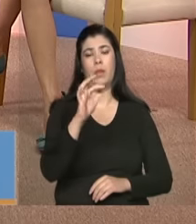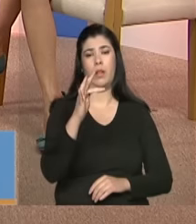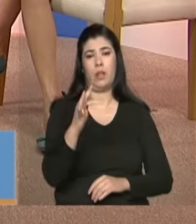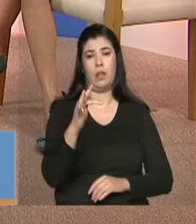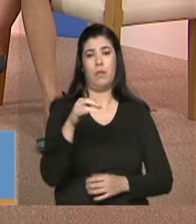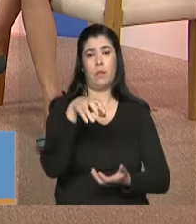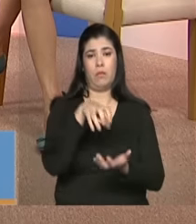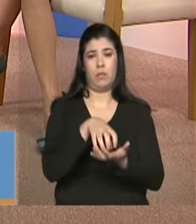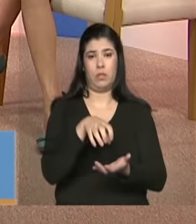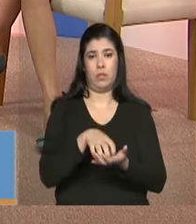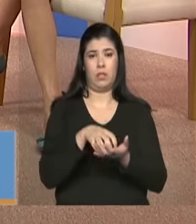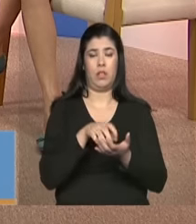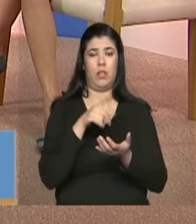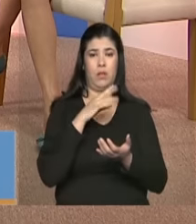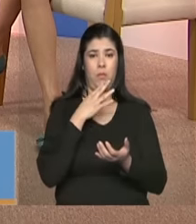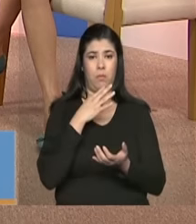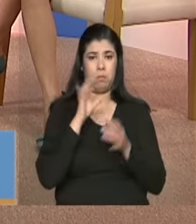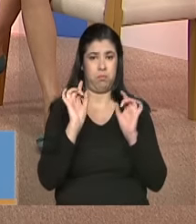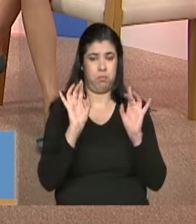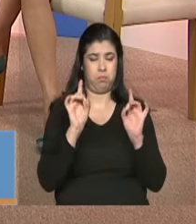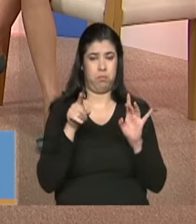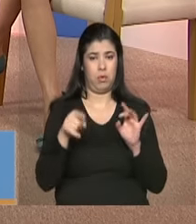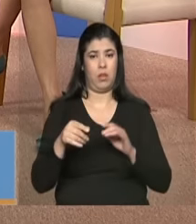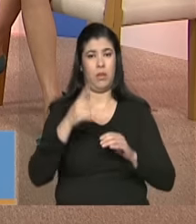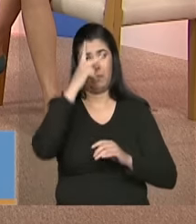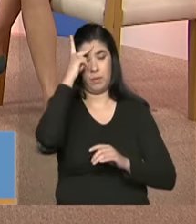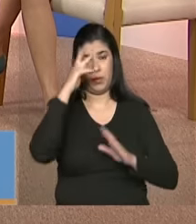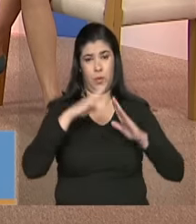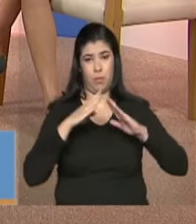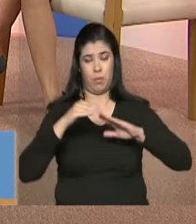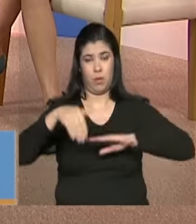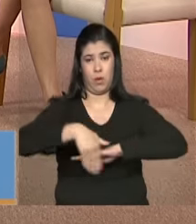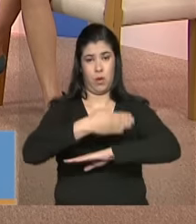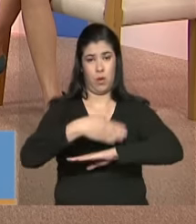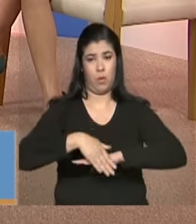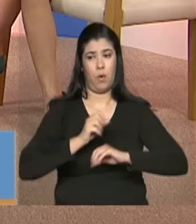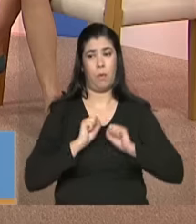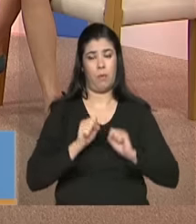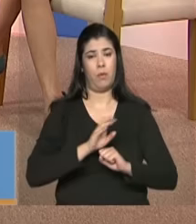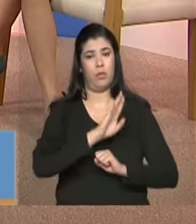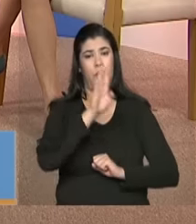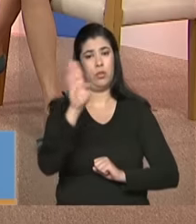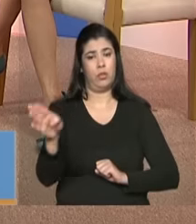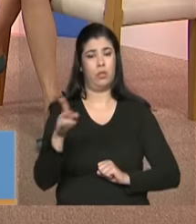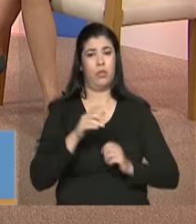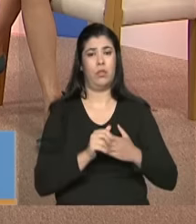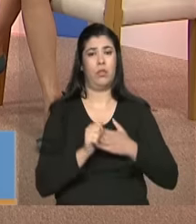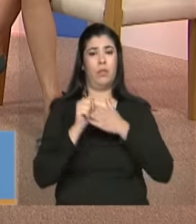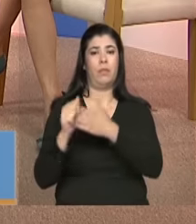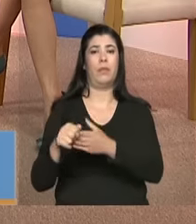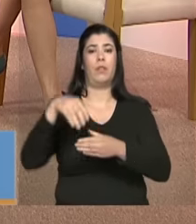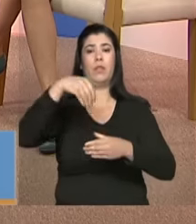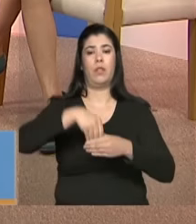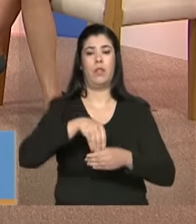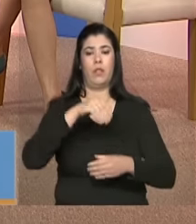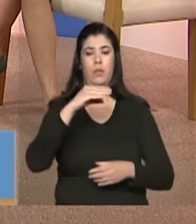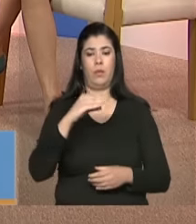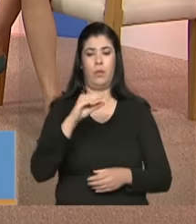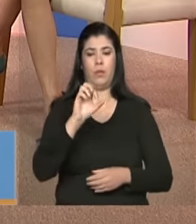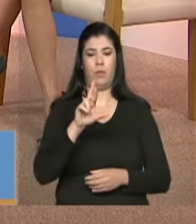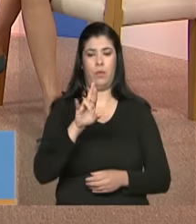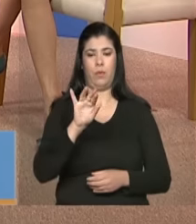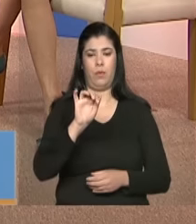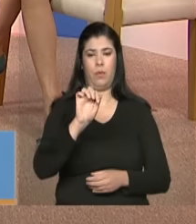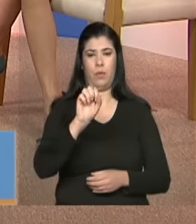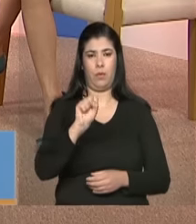a pessoa em situação de rua pode e deve ser atendida no CREAS ela vai ser atendida orientada os serviços